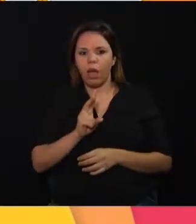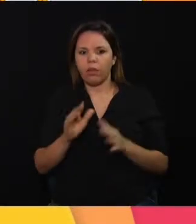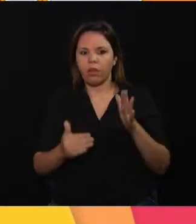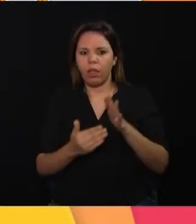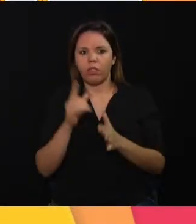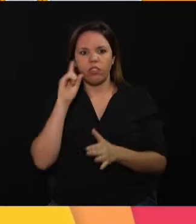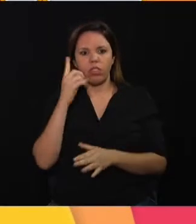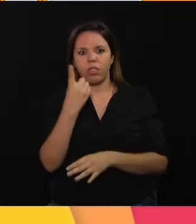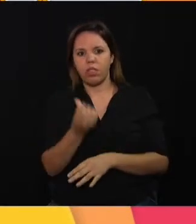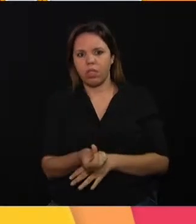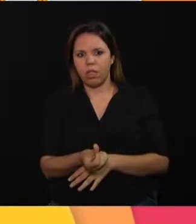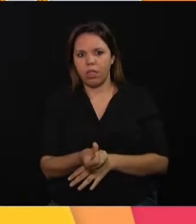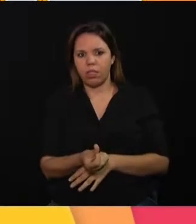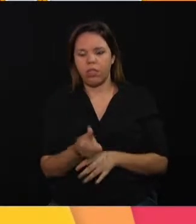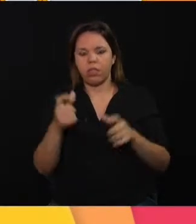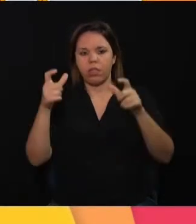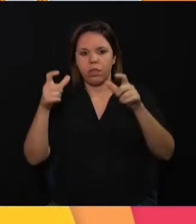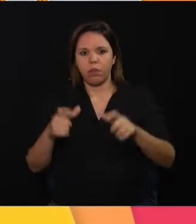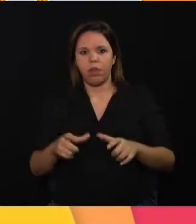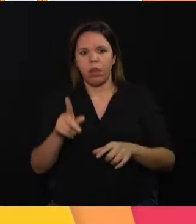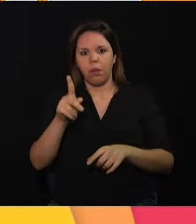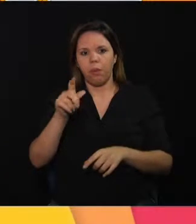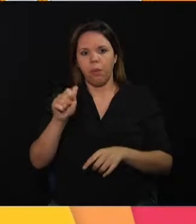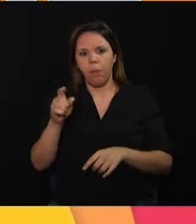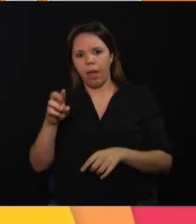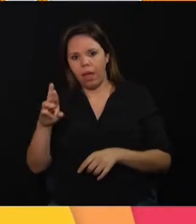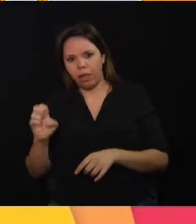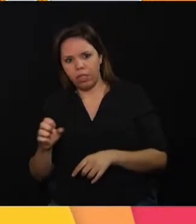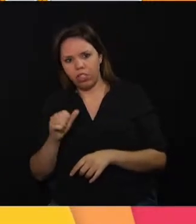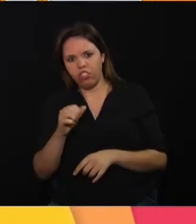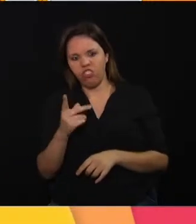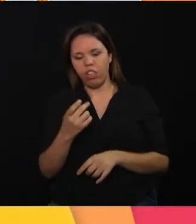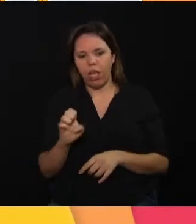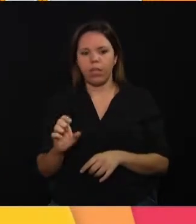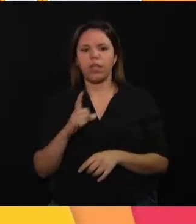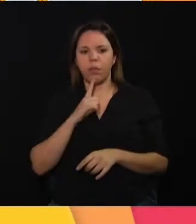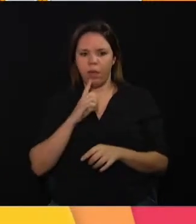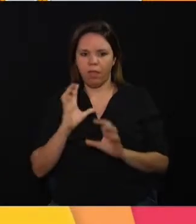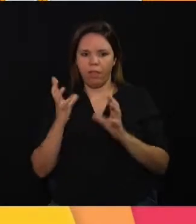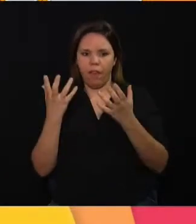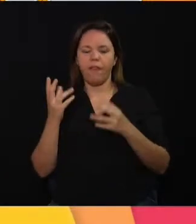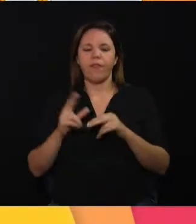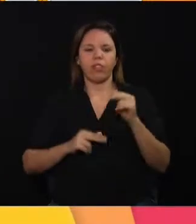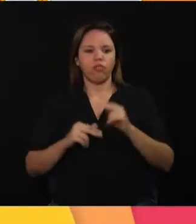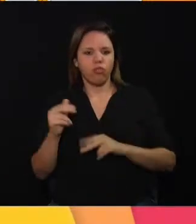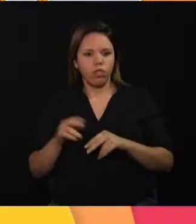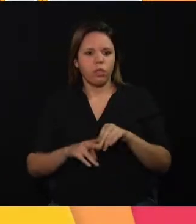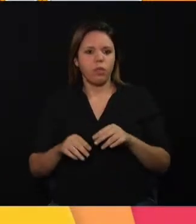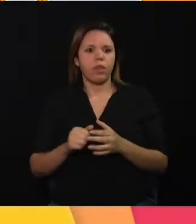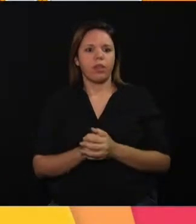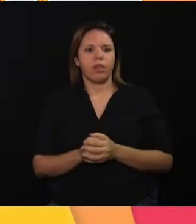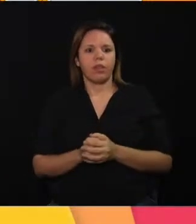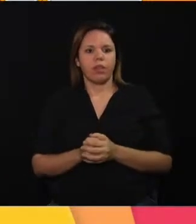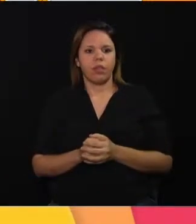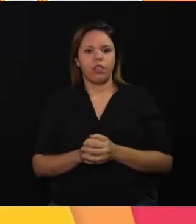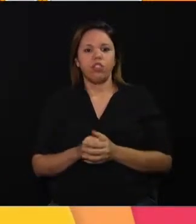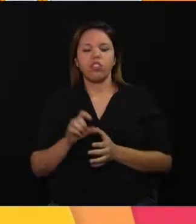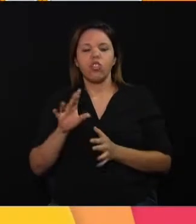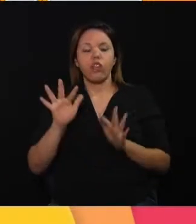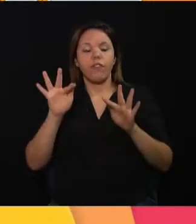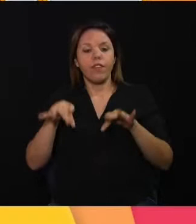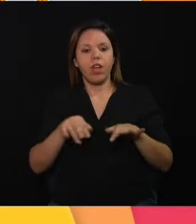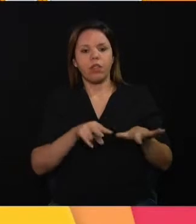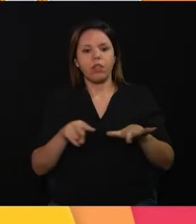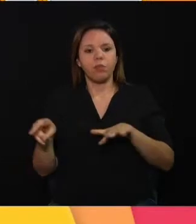Na região do Padre Anchieta, também tem quermesse. A festa vai ser na Paróquia Conceição Nova Aparecida e será só no final de